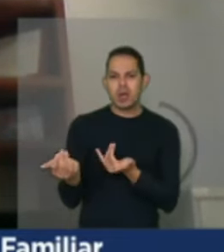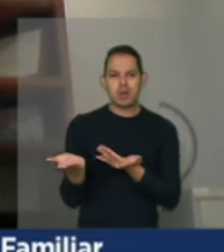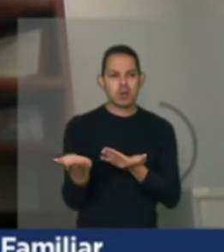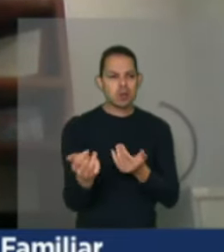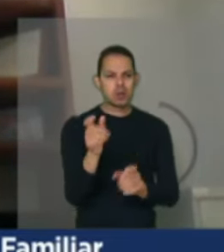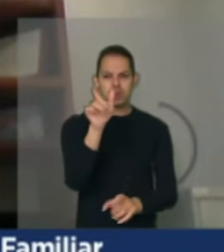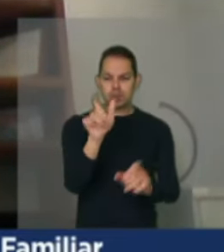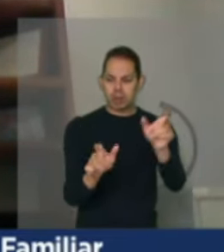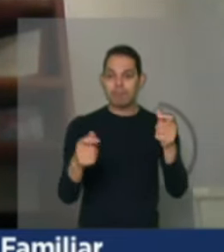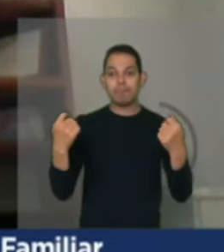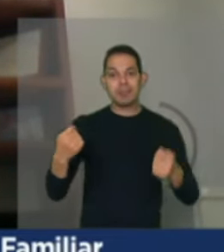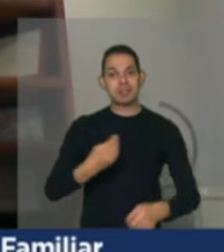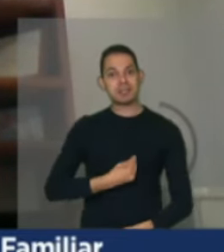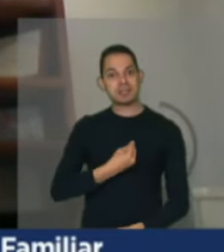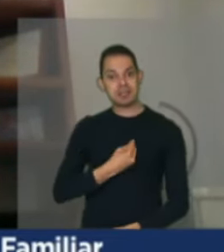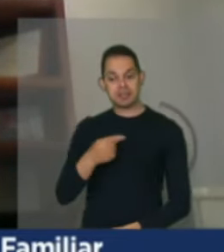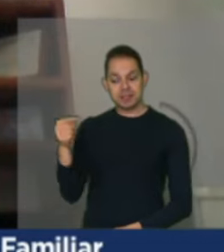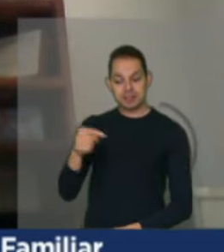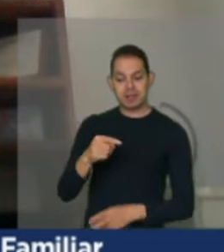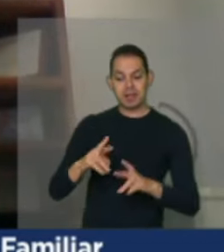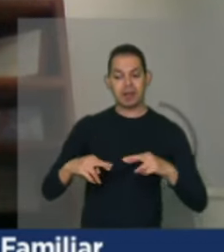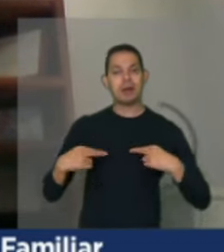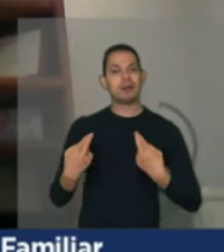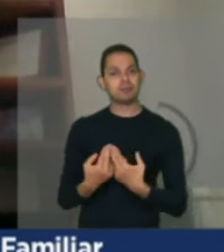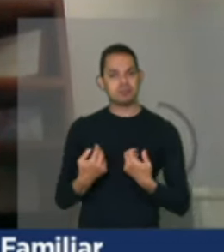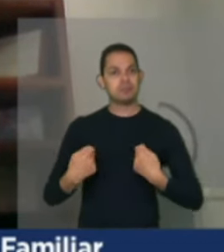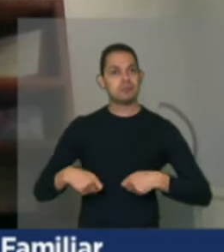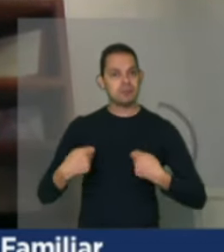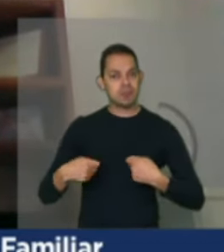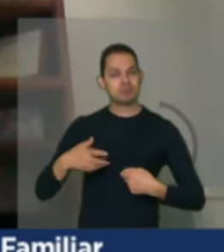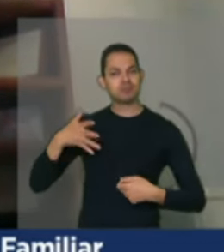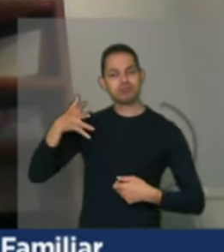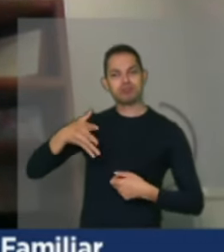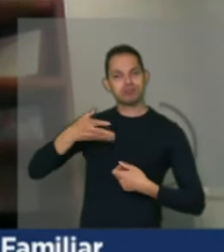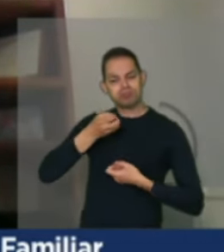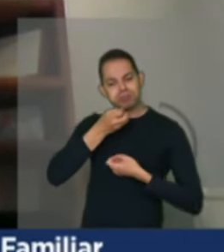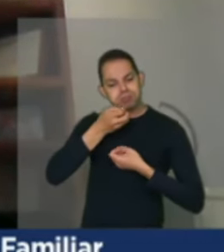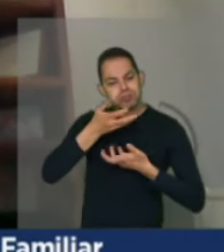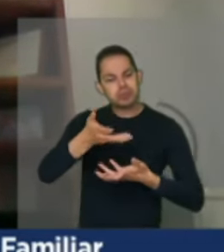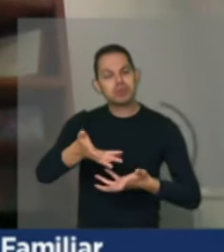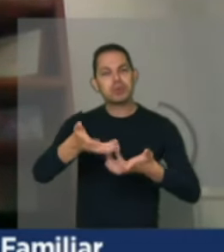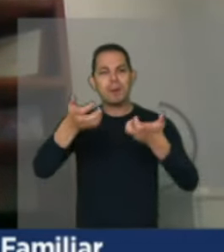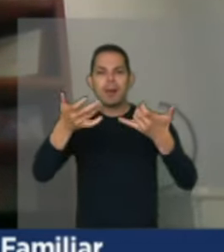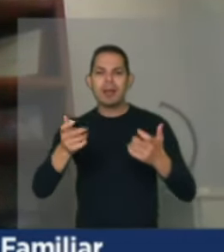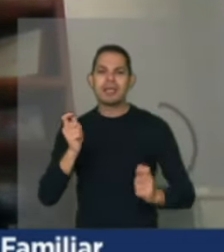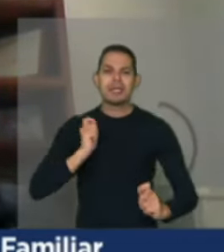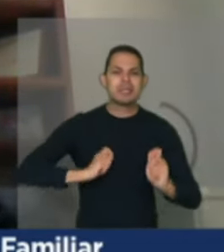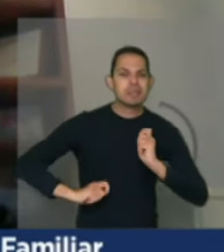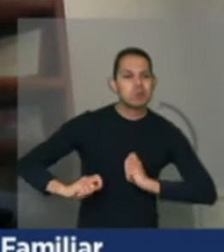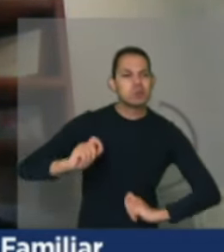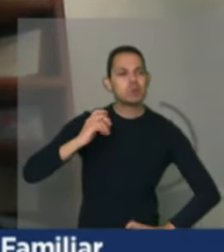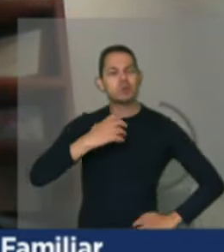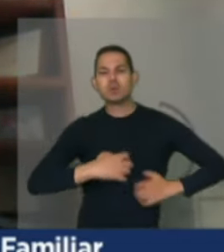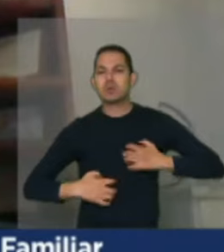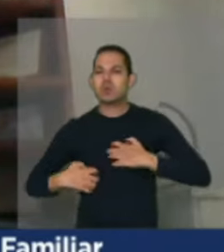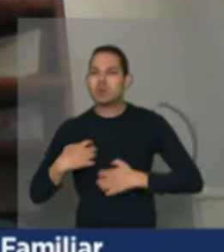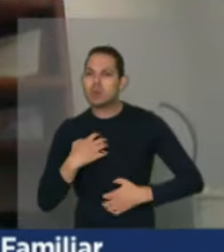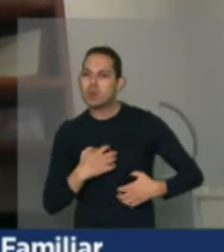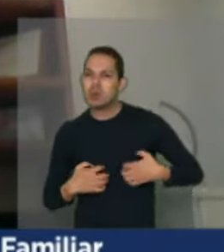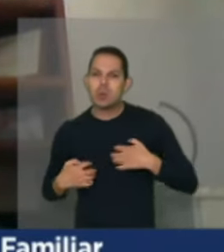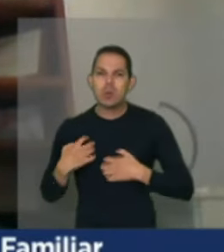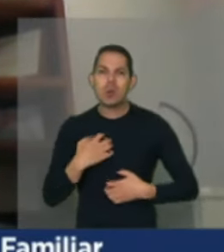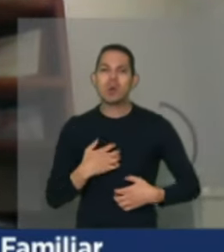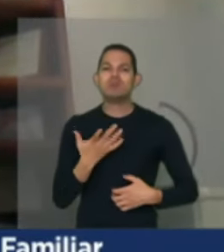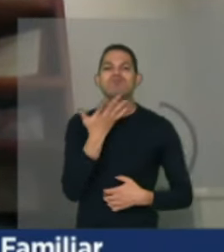presentes aqui numa audiência pública como essa e trazer, de fato, quais são as angústias, quais são os o que que de fato